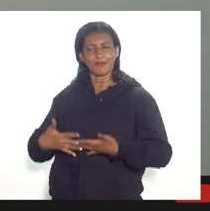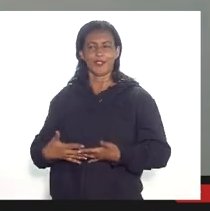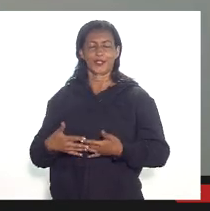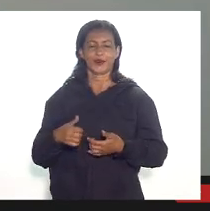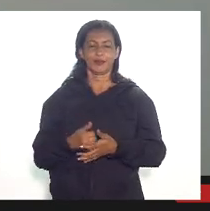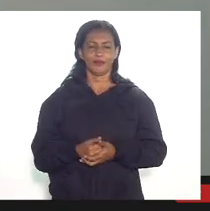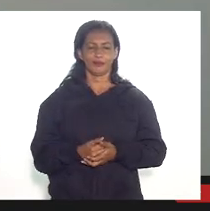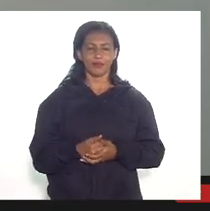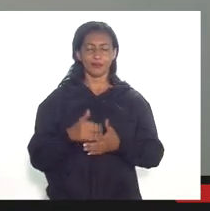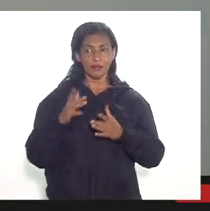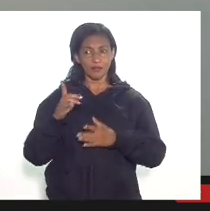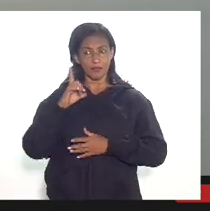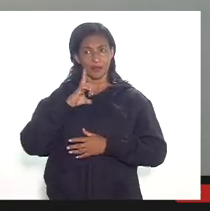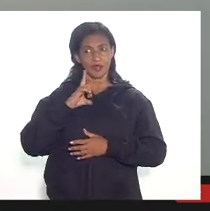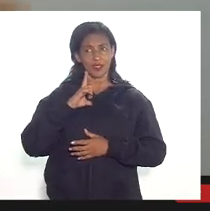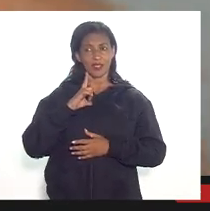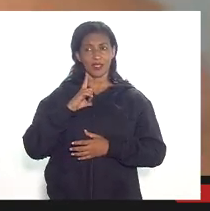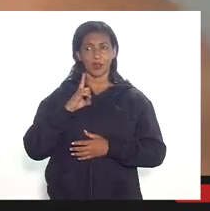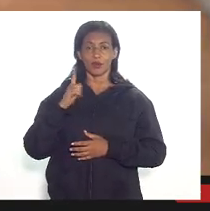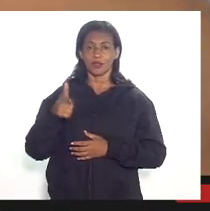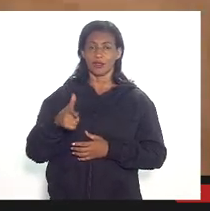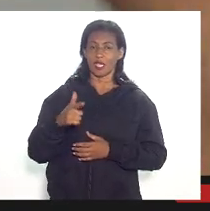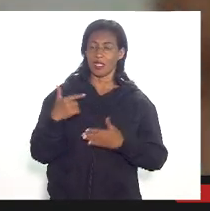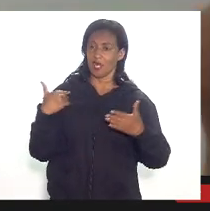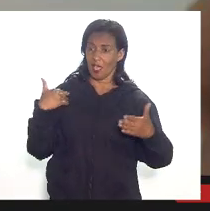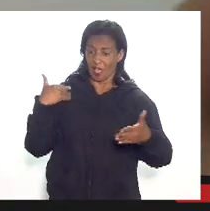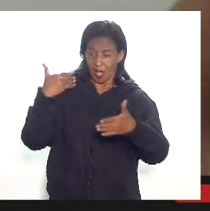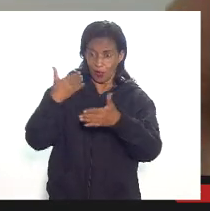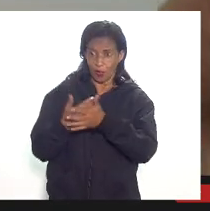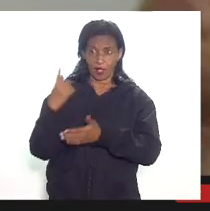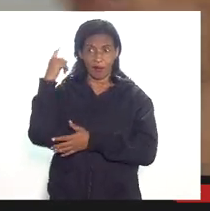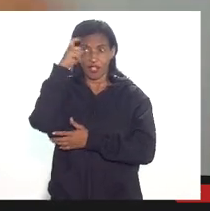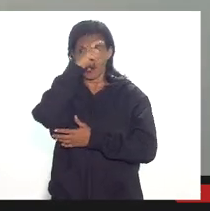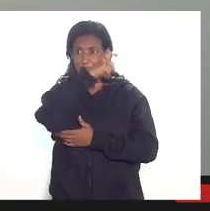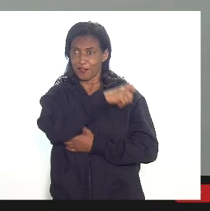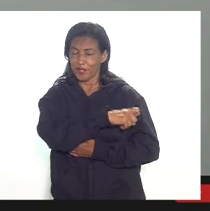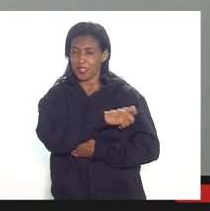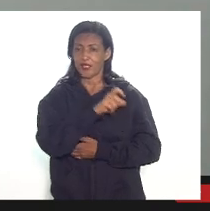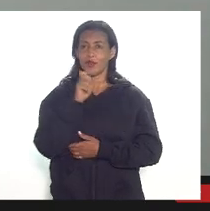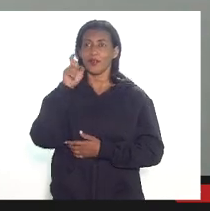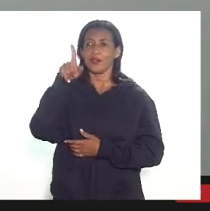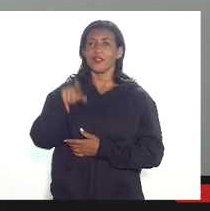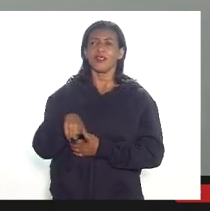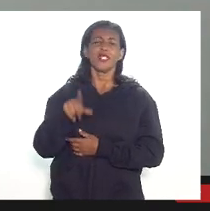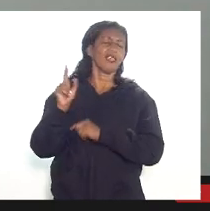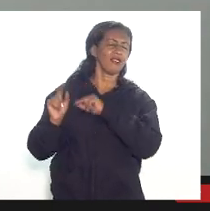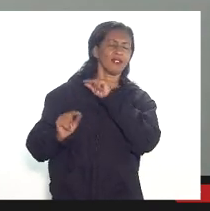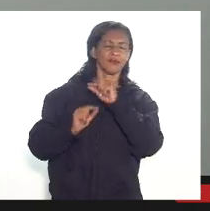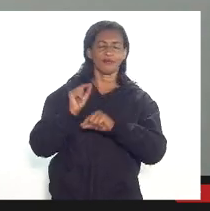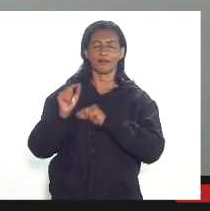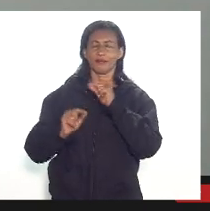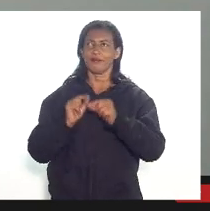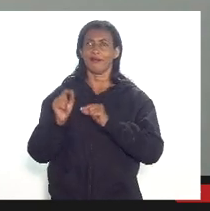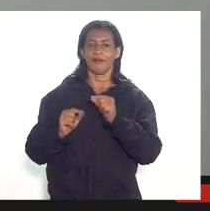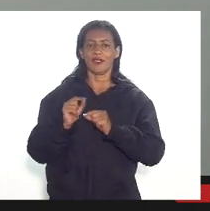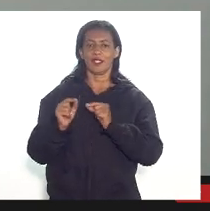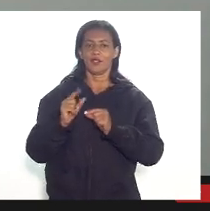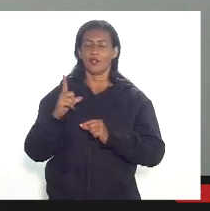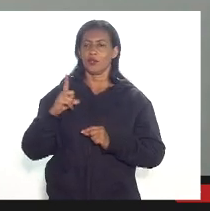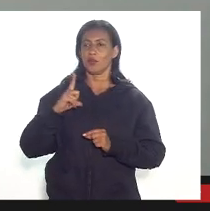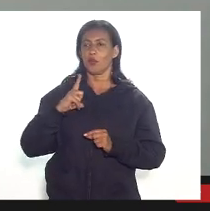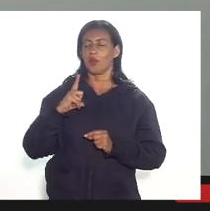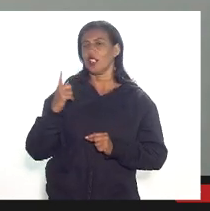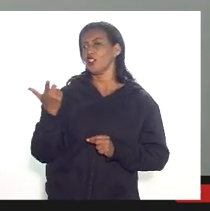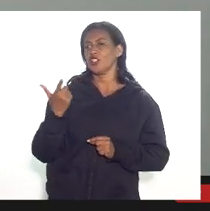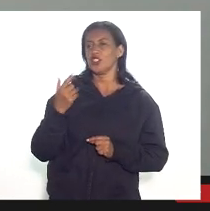assim existe toda a insegurança jurídica e agora vem o ponto mais complicado ainda que é a gente configurar vamos dizer que a gente tem uma tese